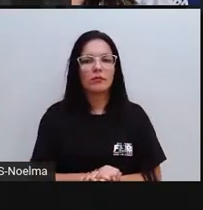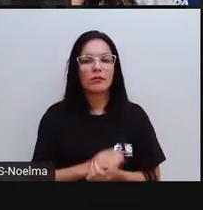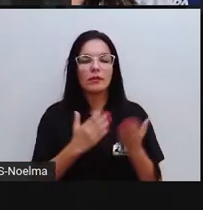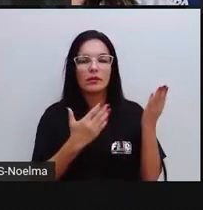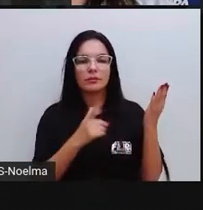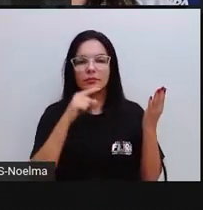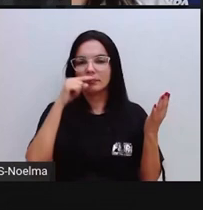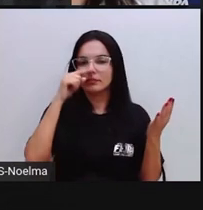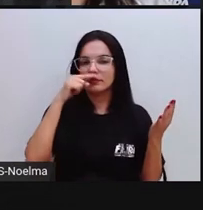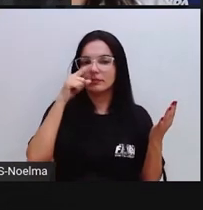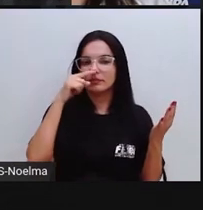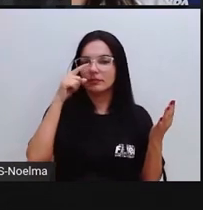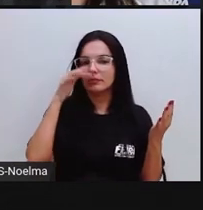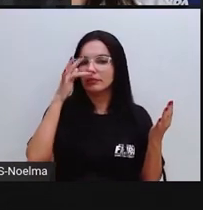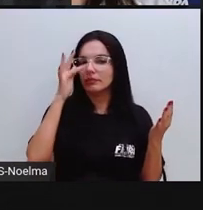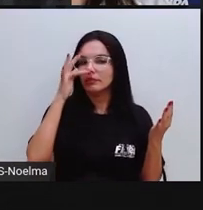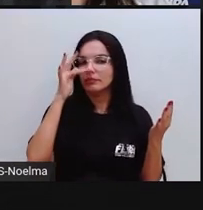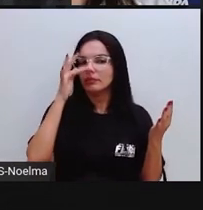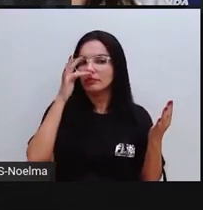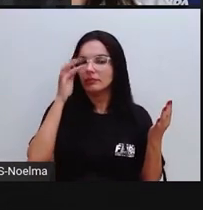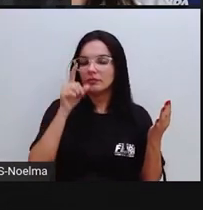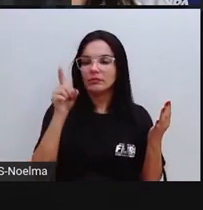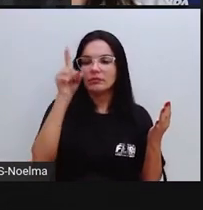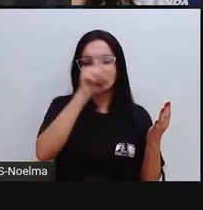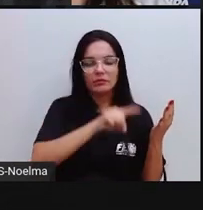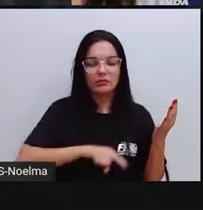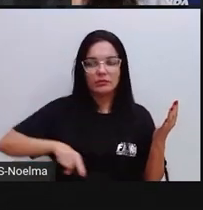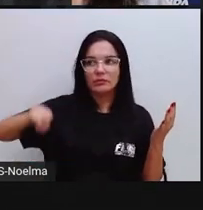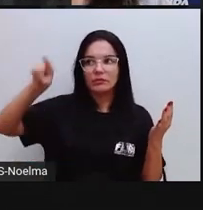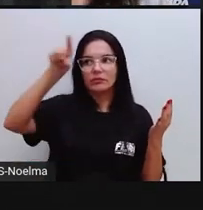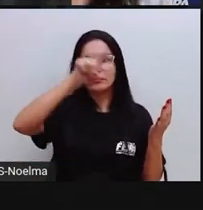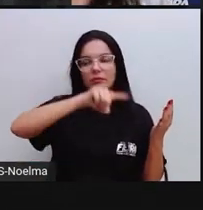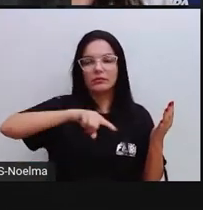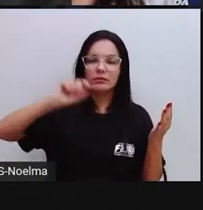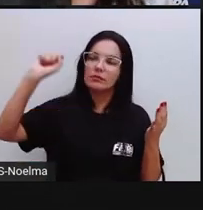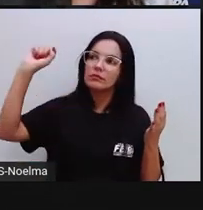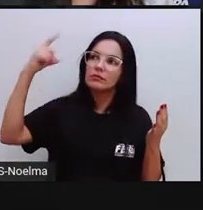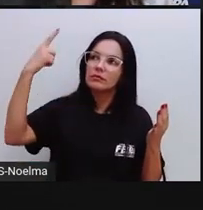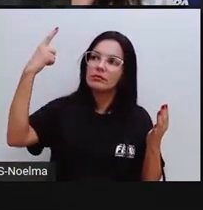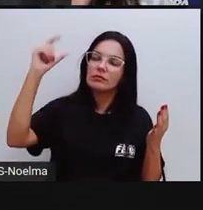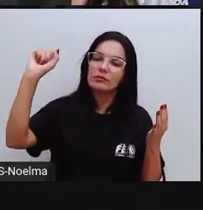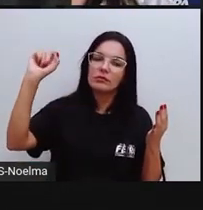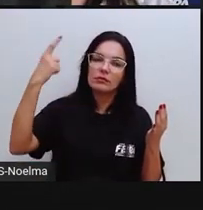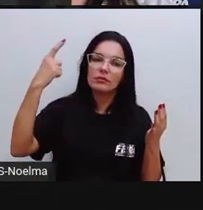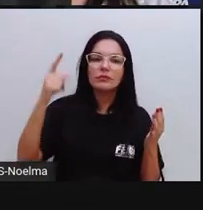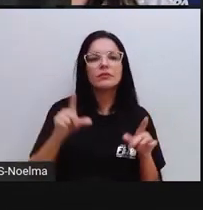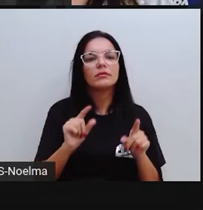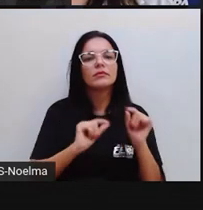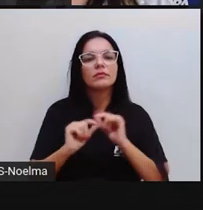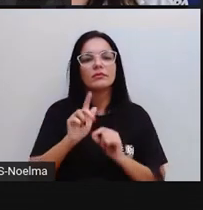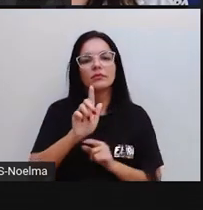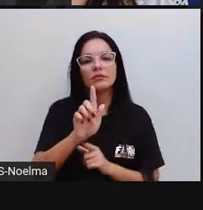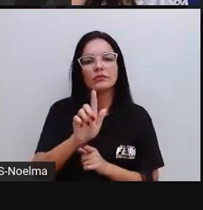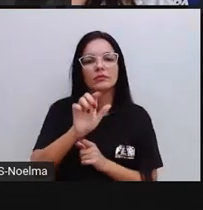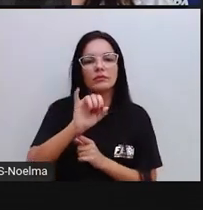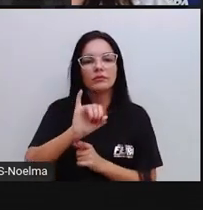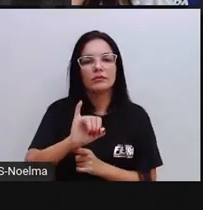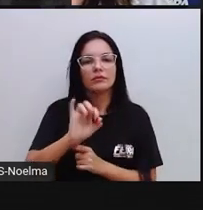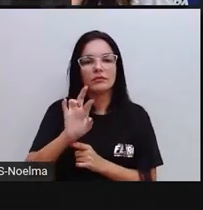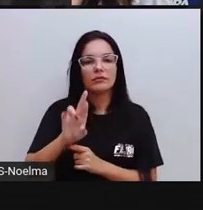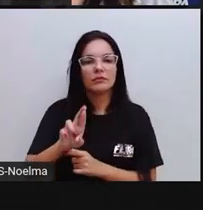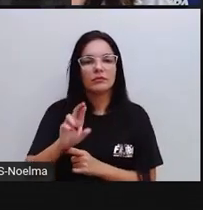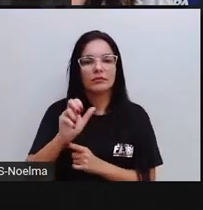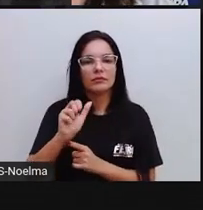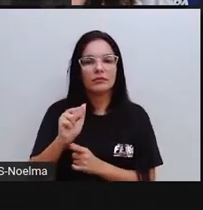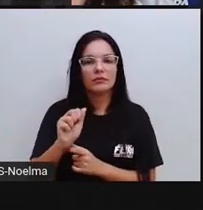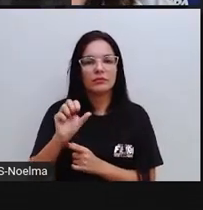Ó, girassol, que é o nome dessa flor aqui, tá? A palavra girassol,